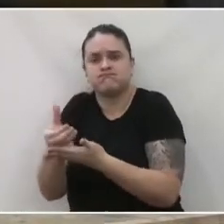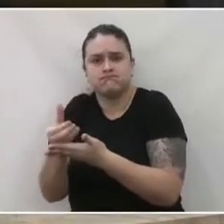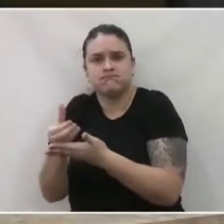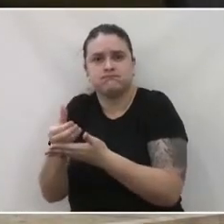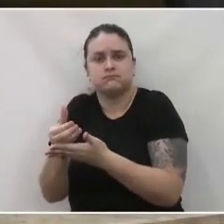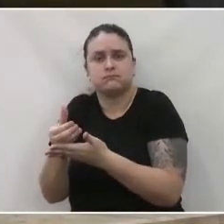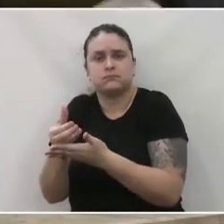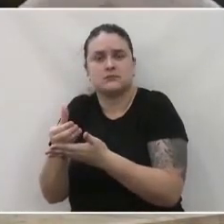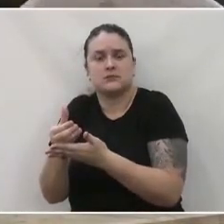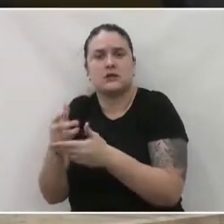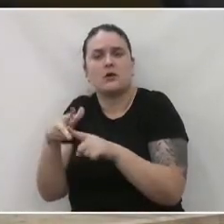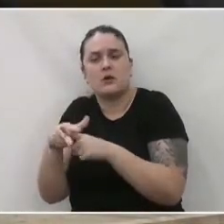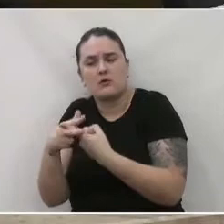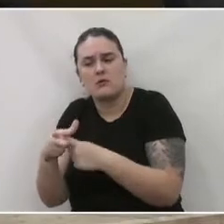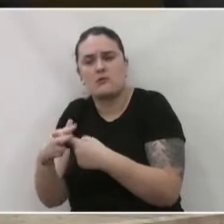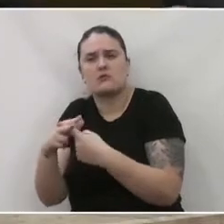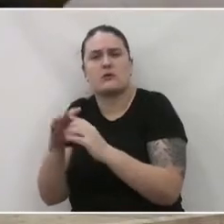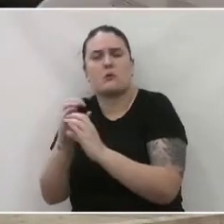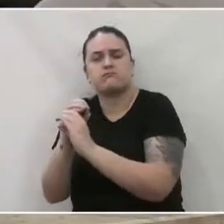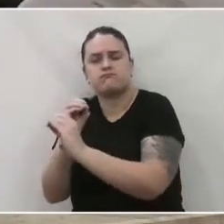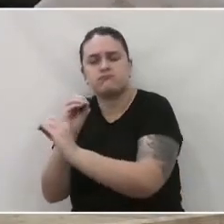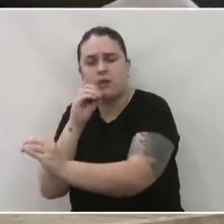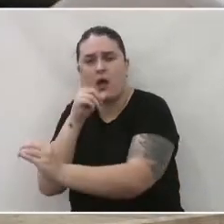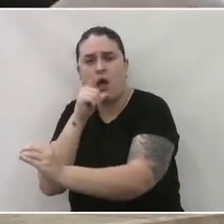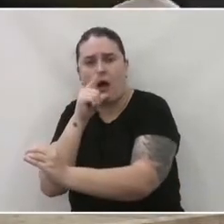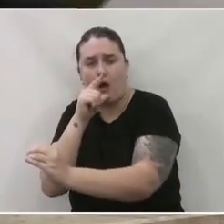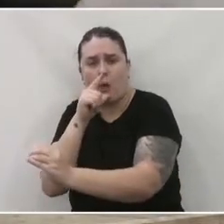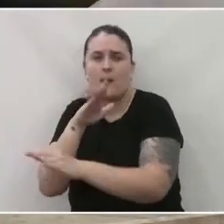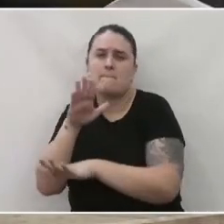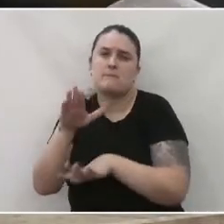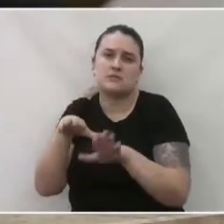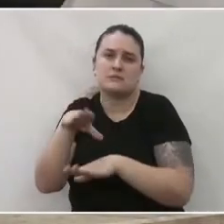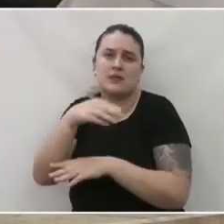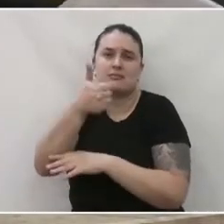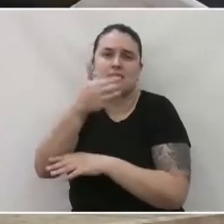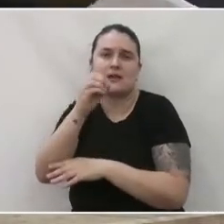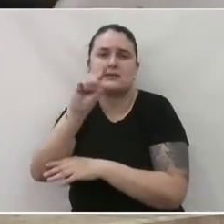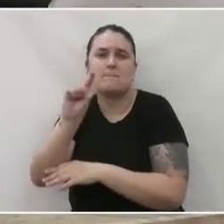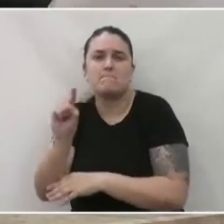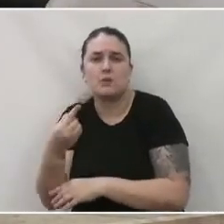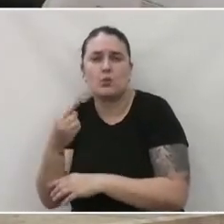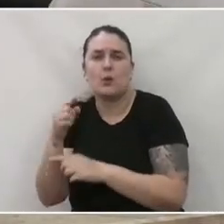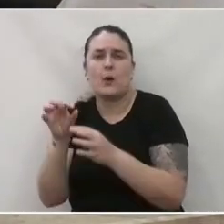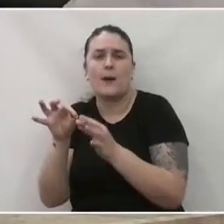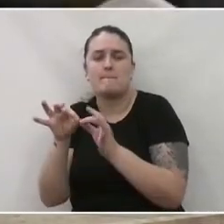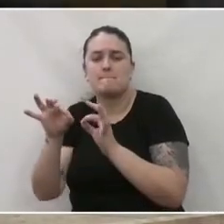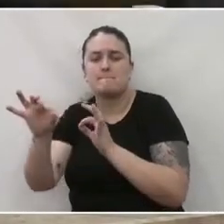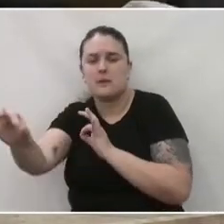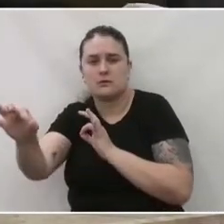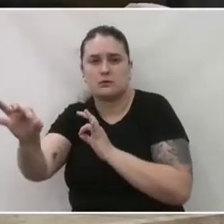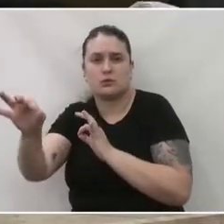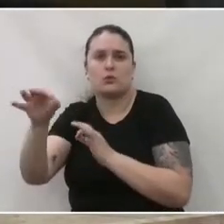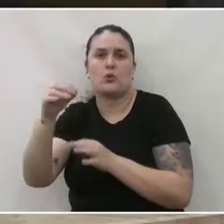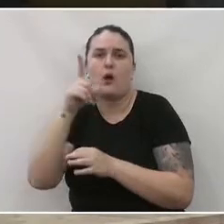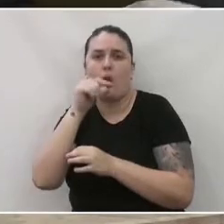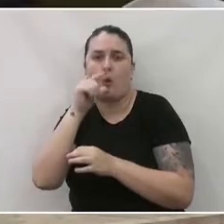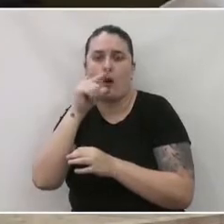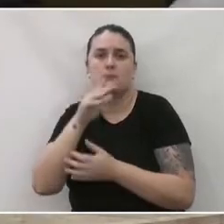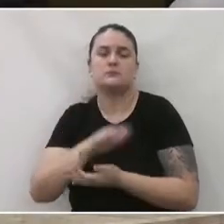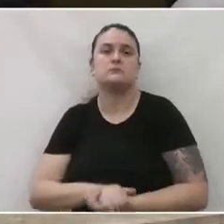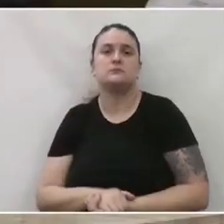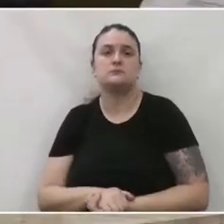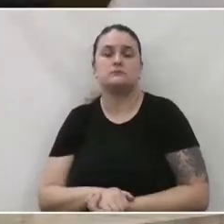tubulação, da encarnação que vai ser, que vai ser aproximadamente 10 mil metros de rede nas duas localidades.